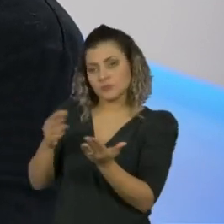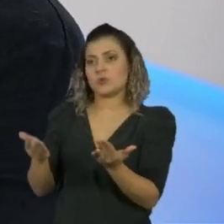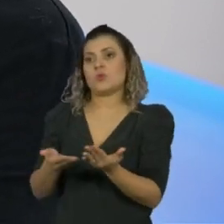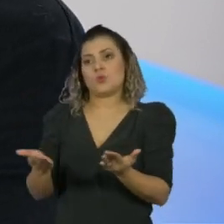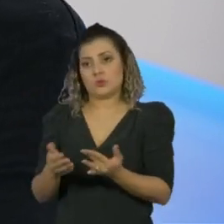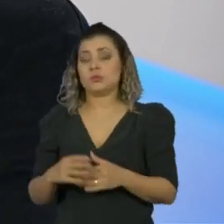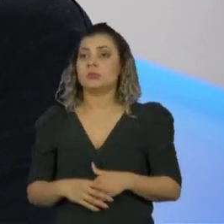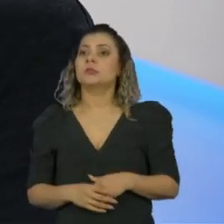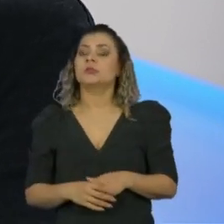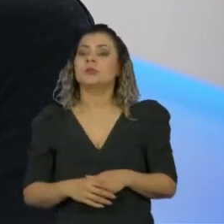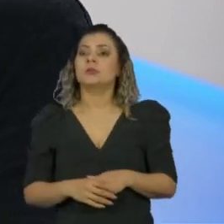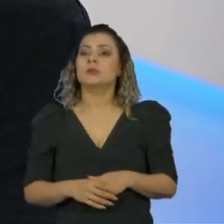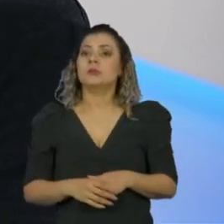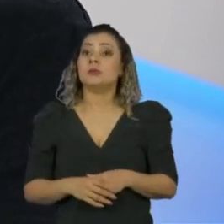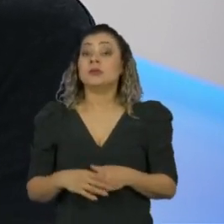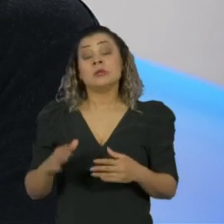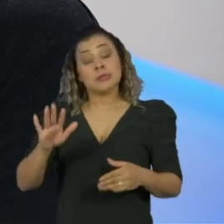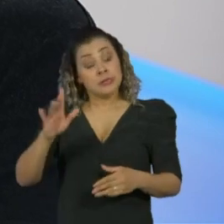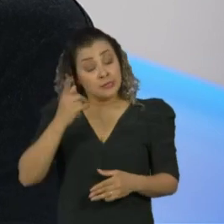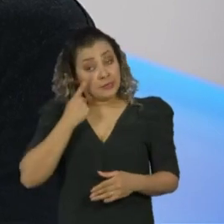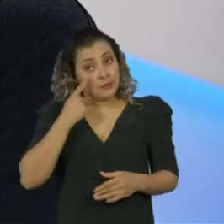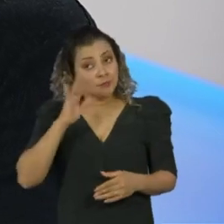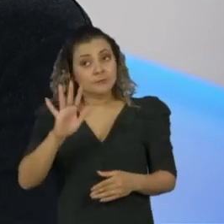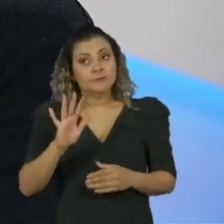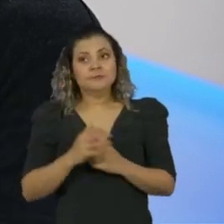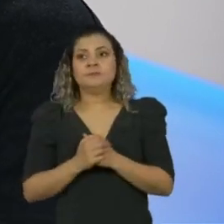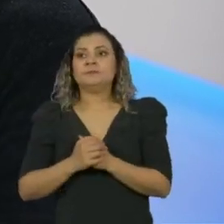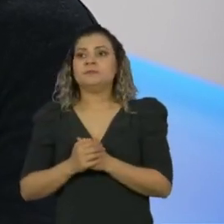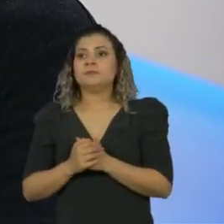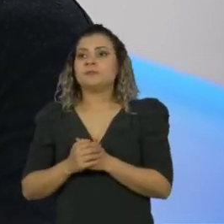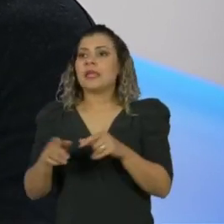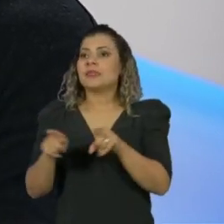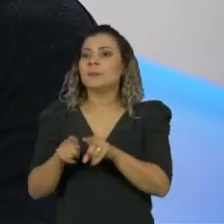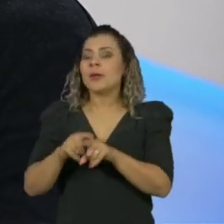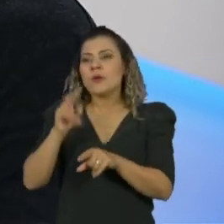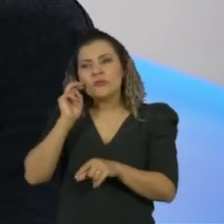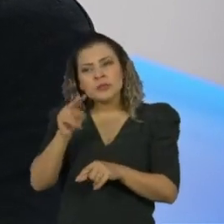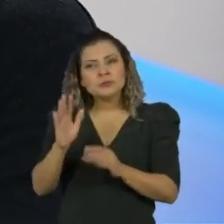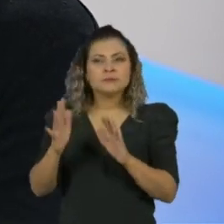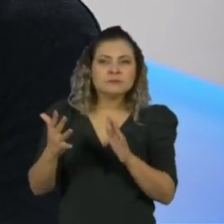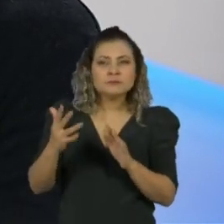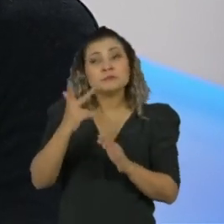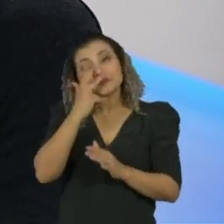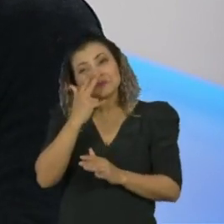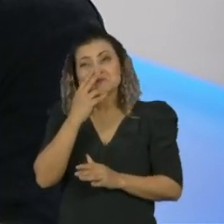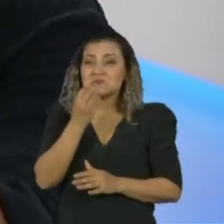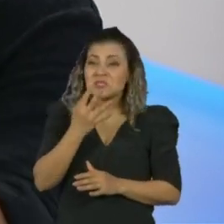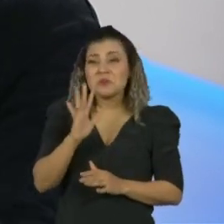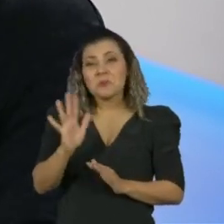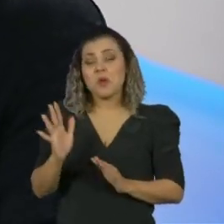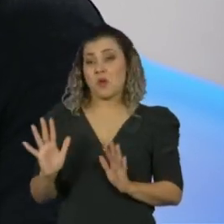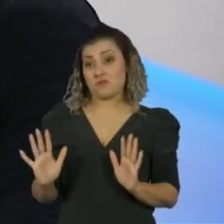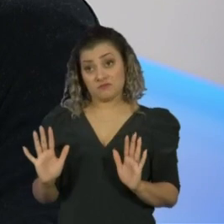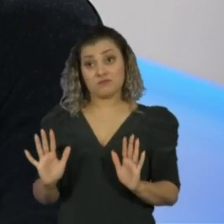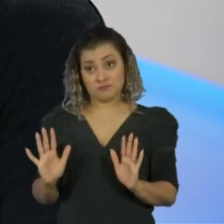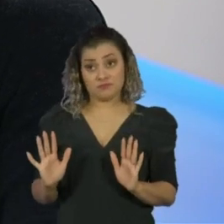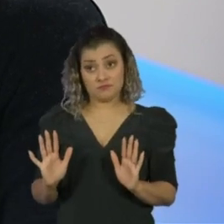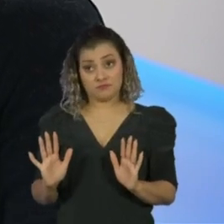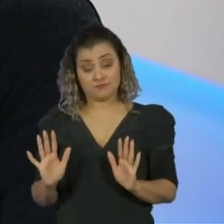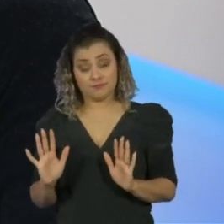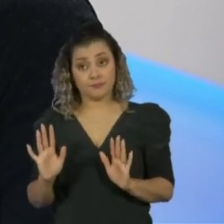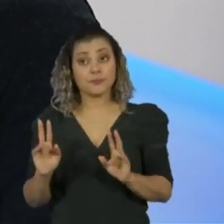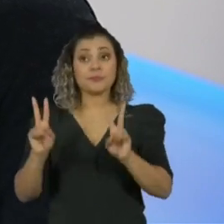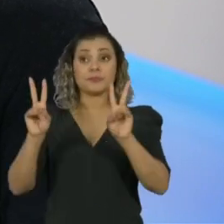vamos pegar um caso que eu acho um caso bom, exitoso.